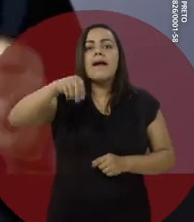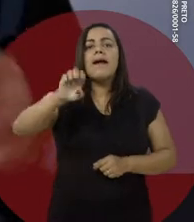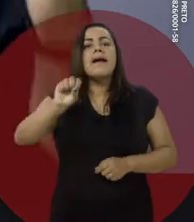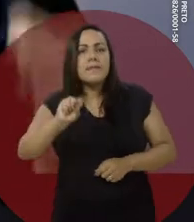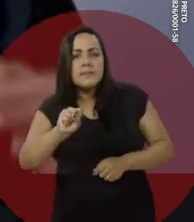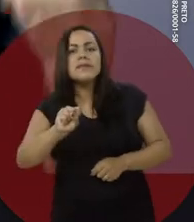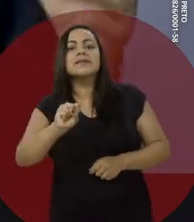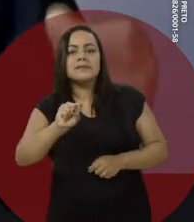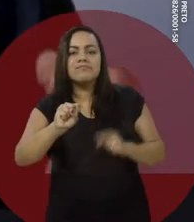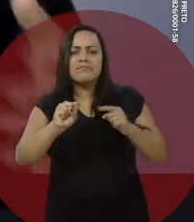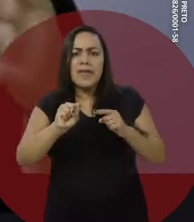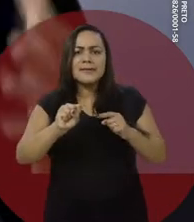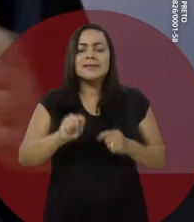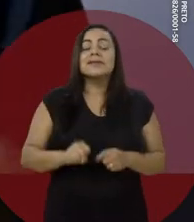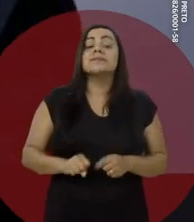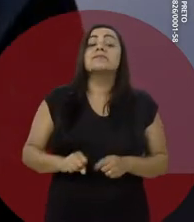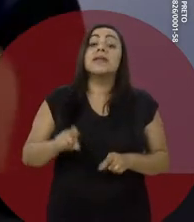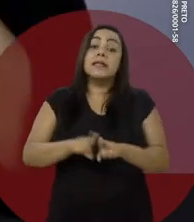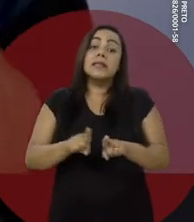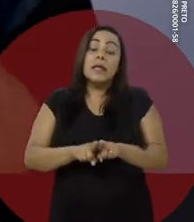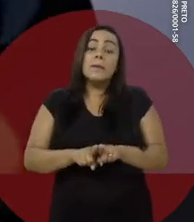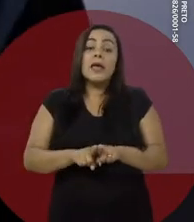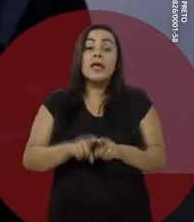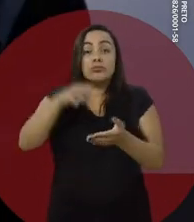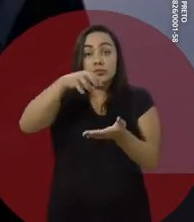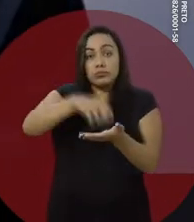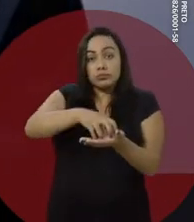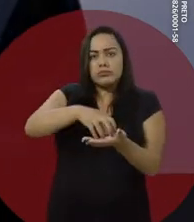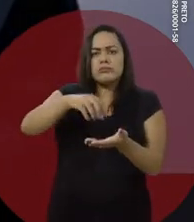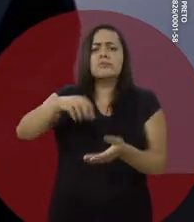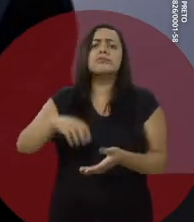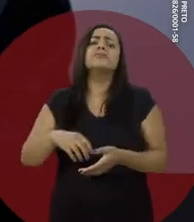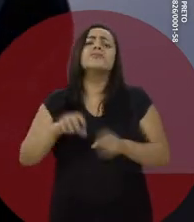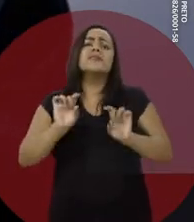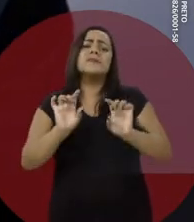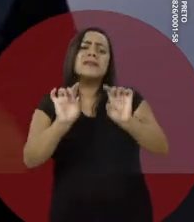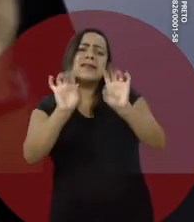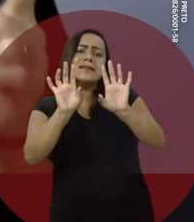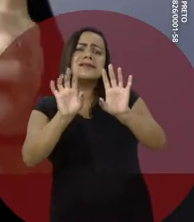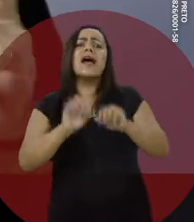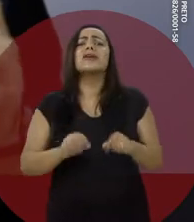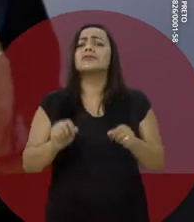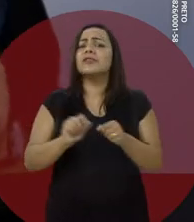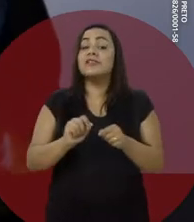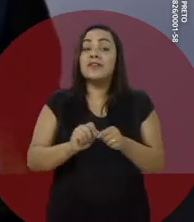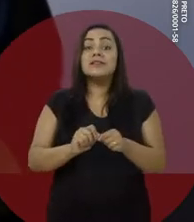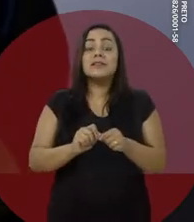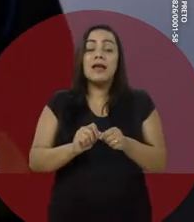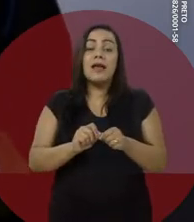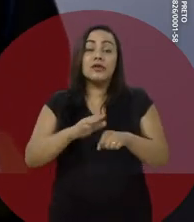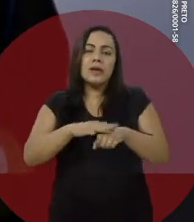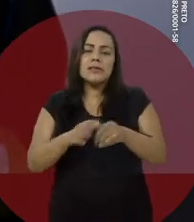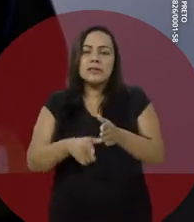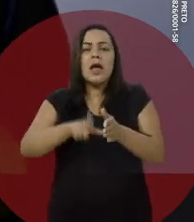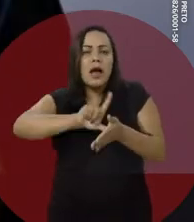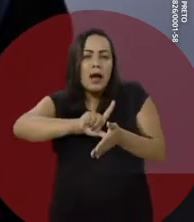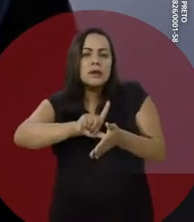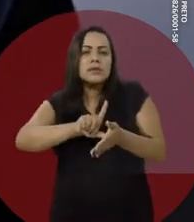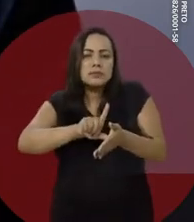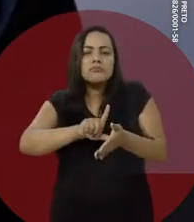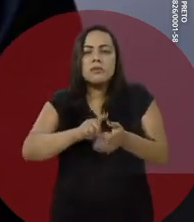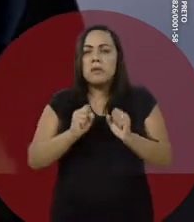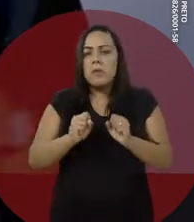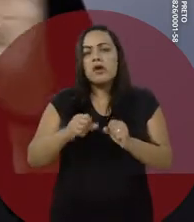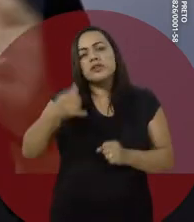especializados por meio das AMES e através de um centro ambulatorial de diagnóstico e especialidades, integrado e